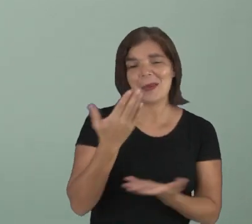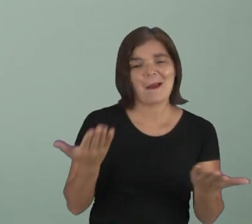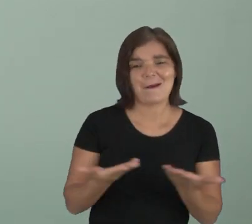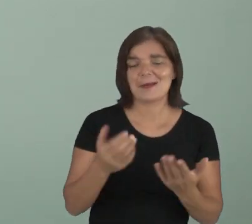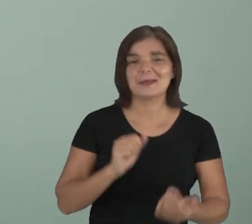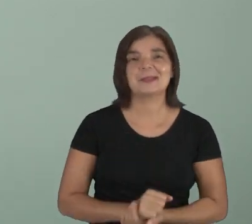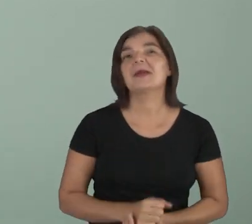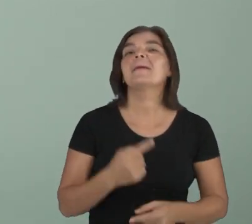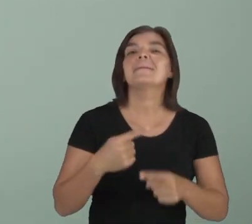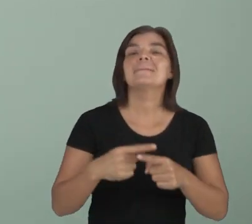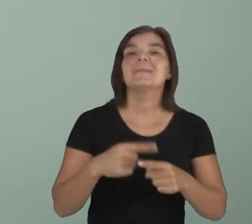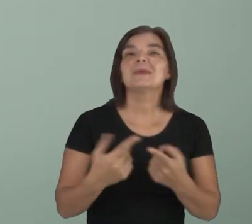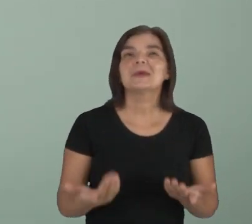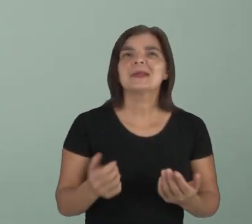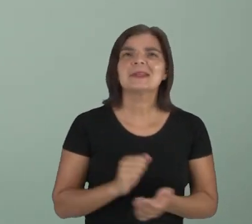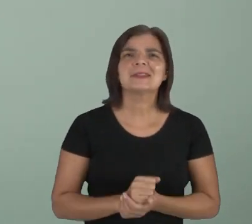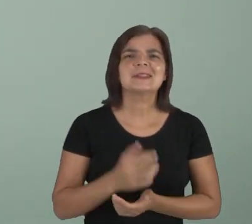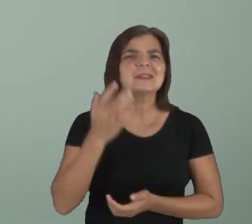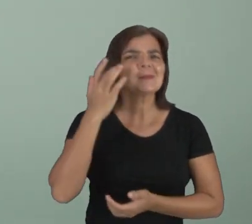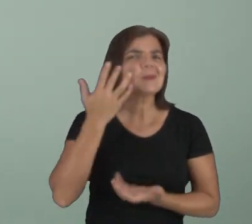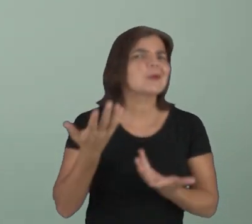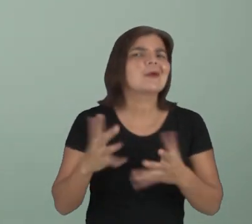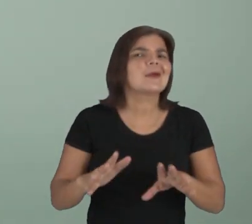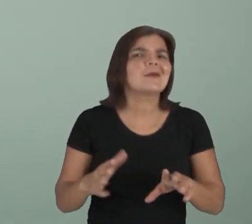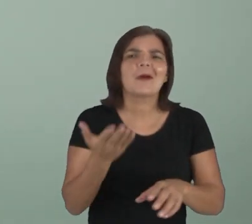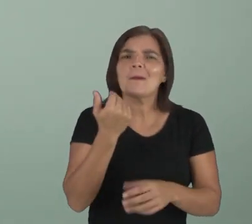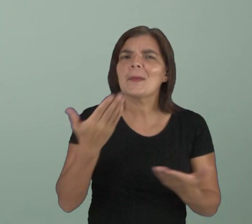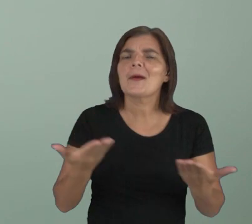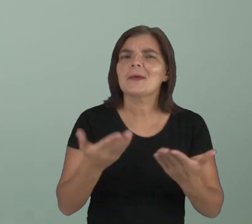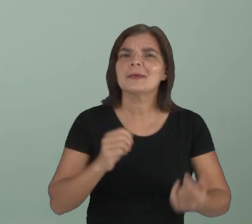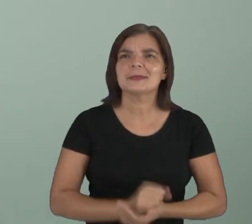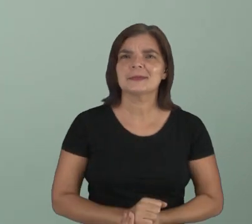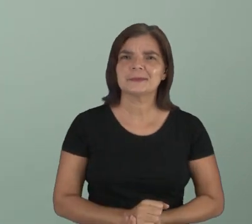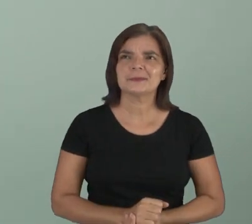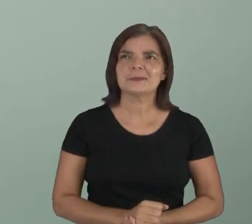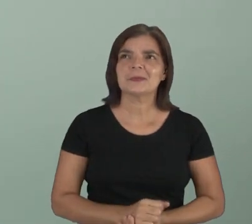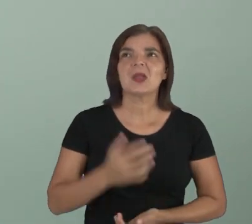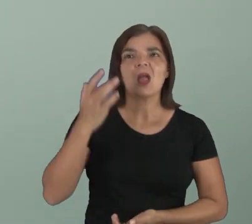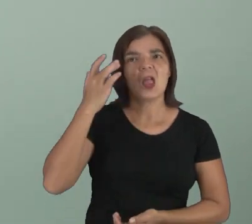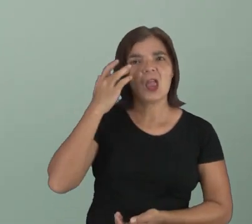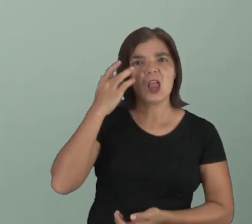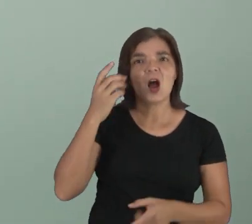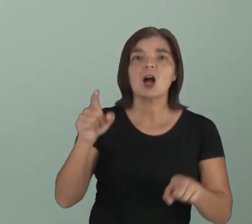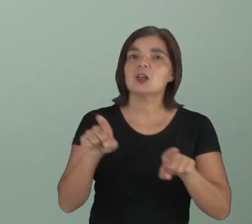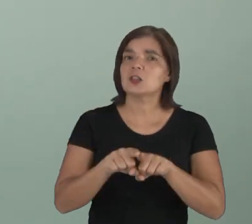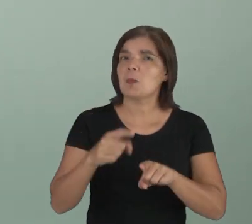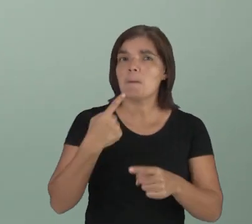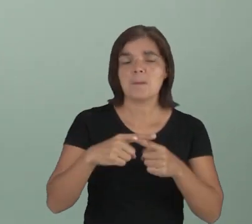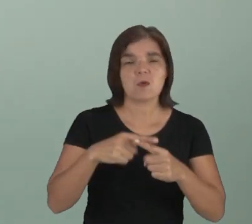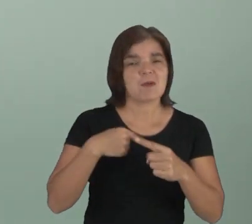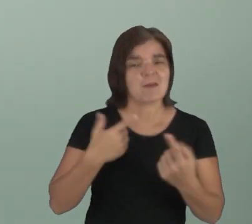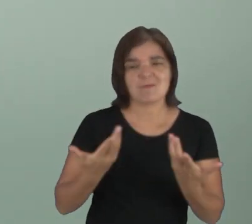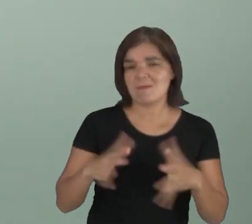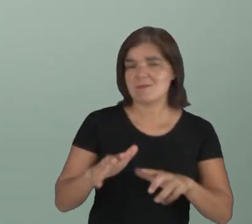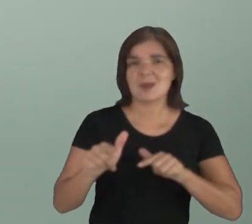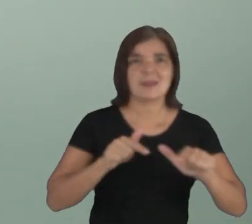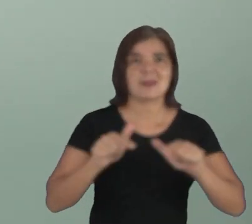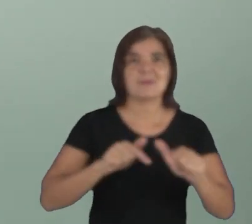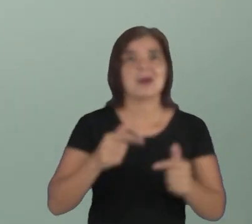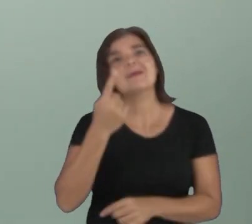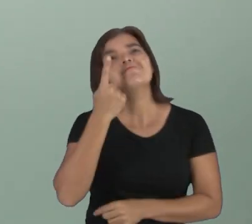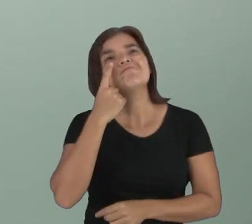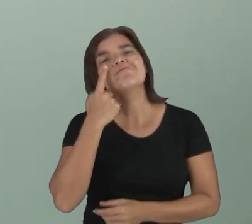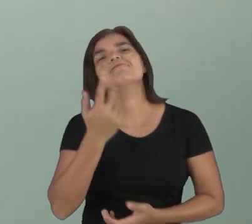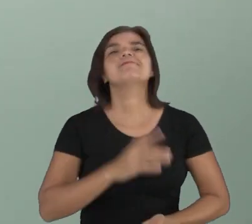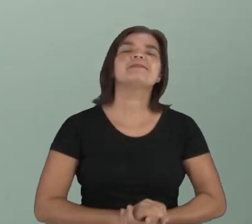agora. Por quê? Será porque ele não quer comer logo? Eu acho que é porque ele não quer trabalhar. Vamos